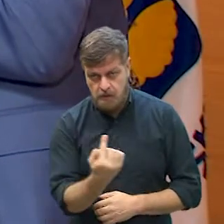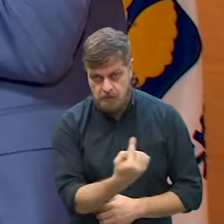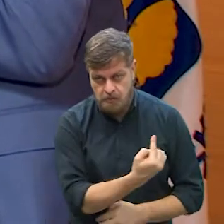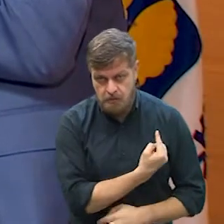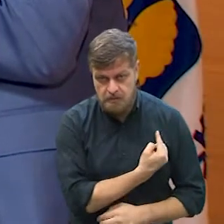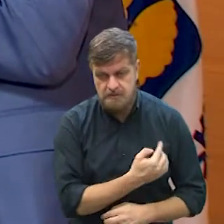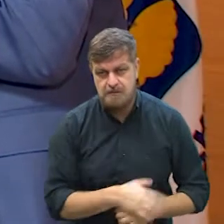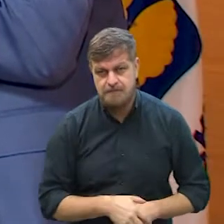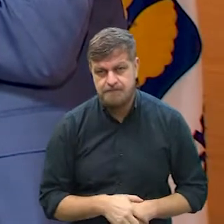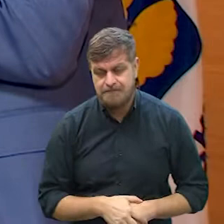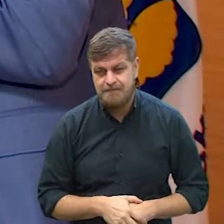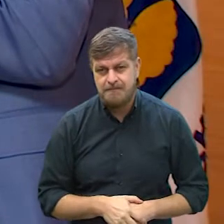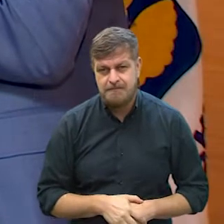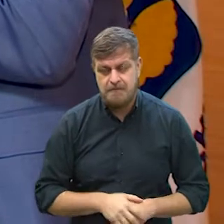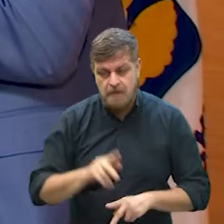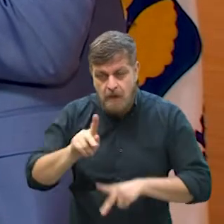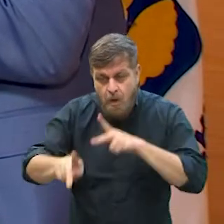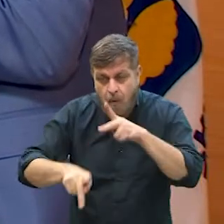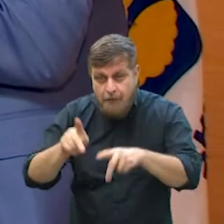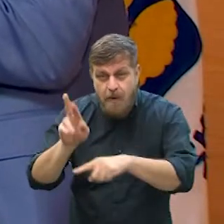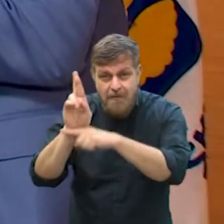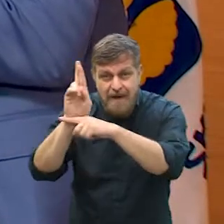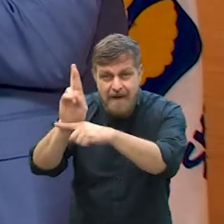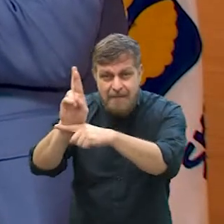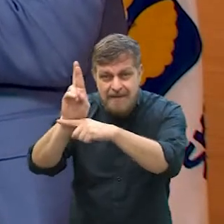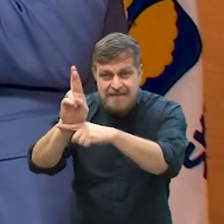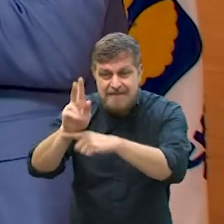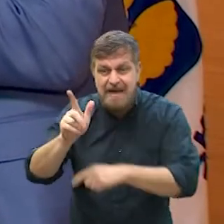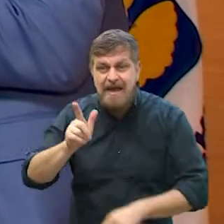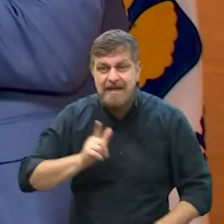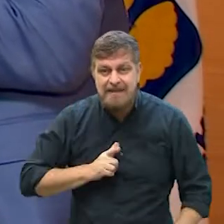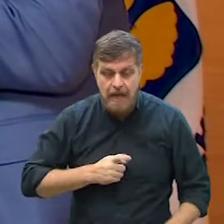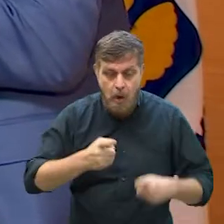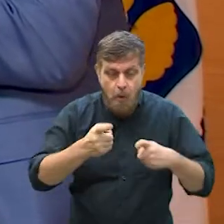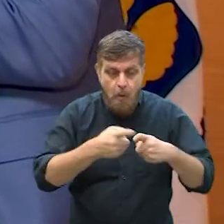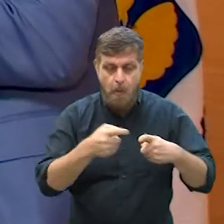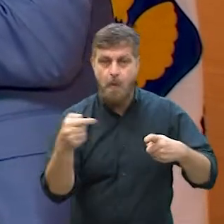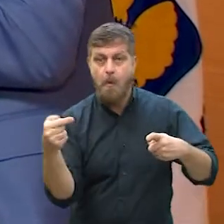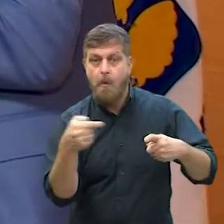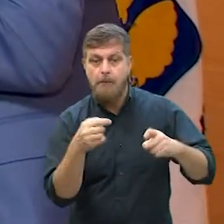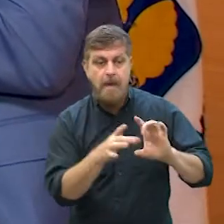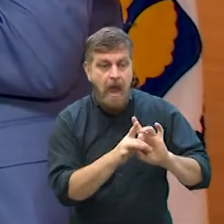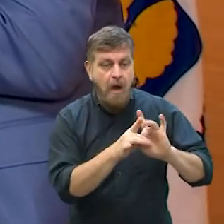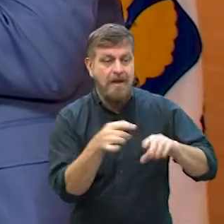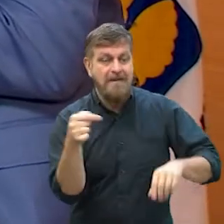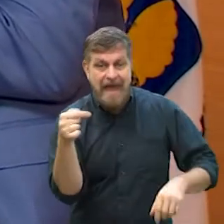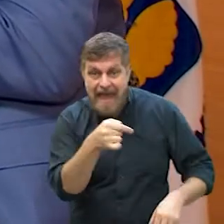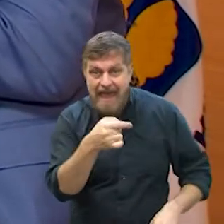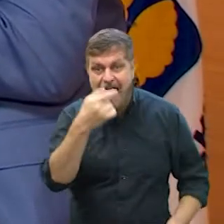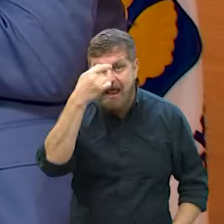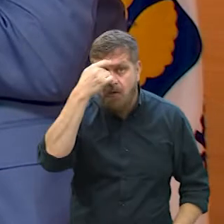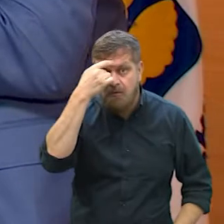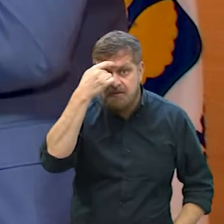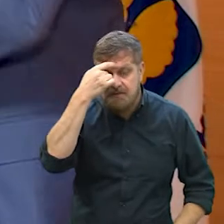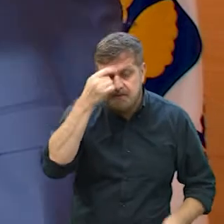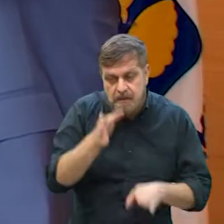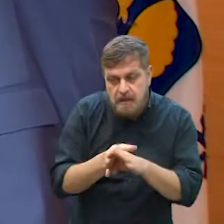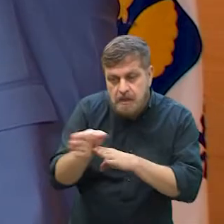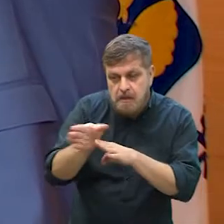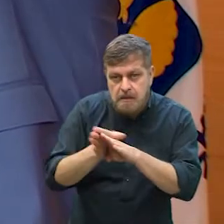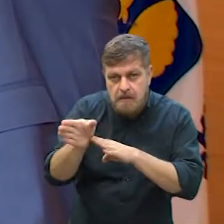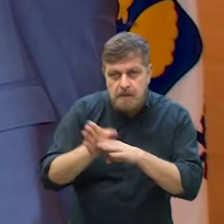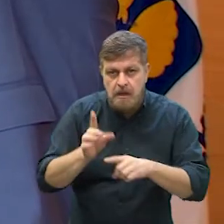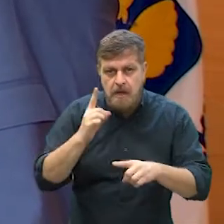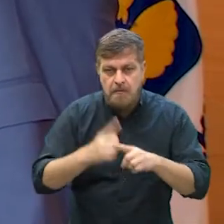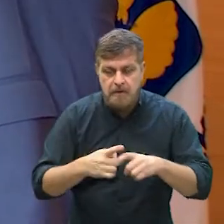representante da população, dê opção e dê opção para o médico também poder tratar. Porque, muitas vezes, se você não tem uma